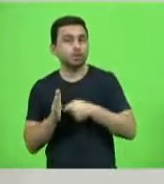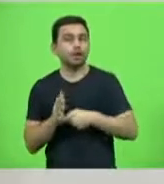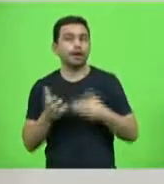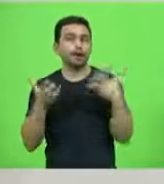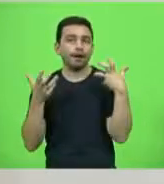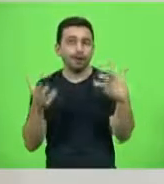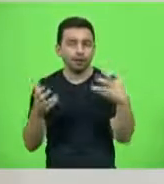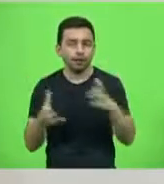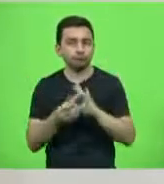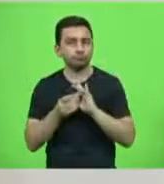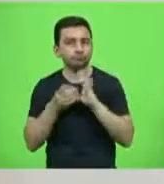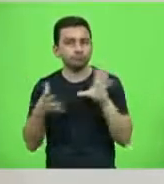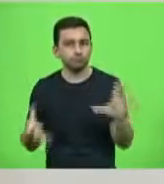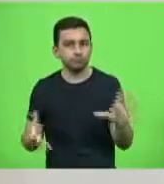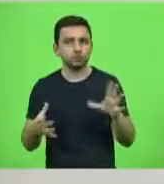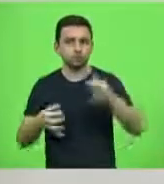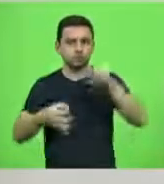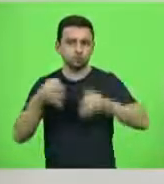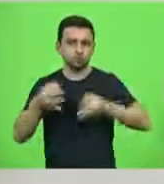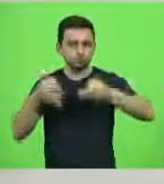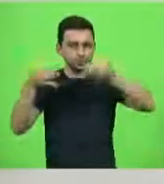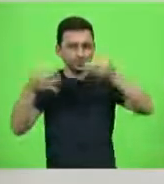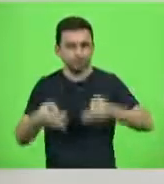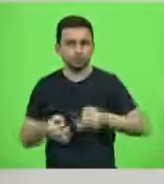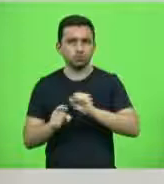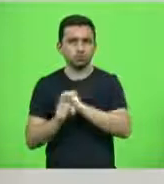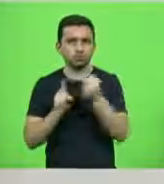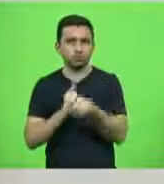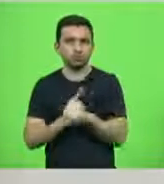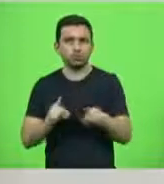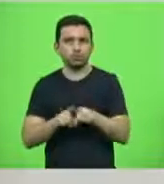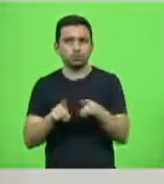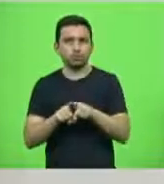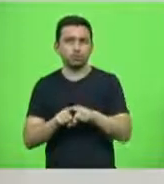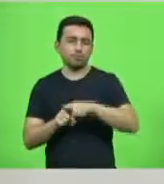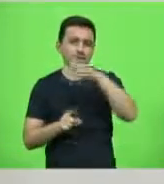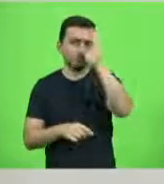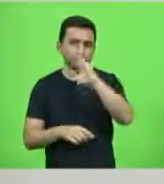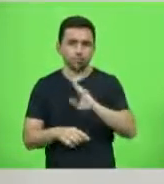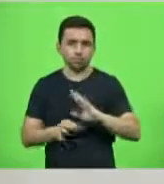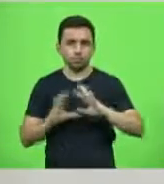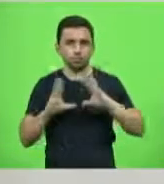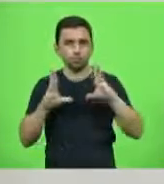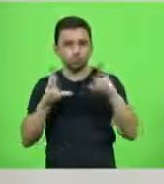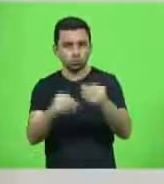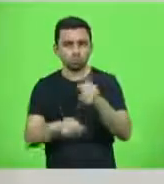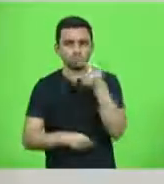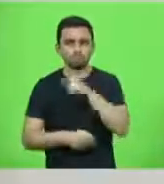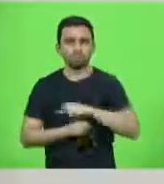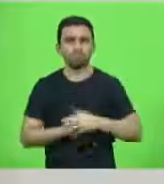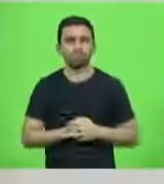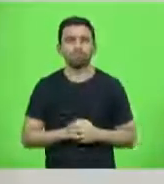da democracia, justiça social e um país para todos e todas. Muito obrigada.